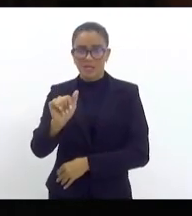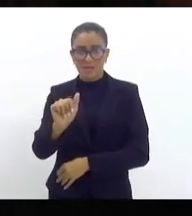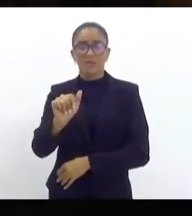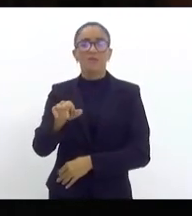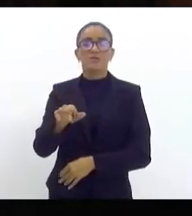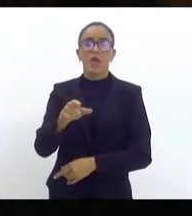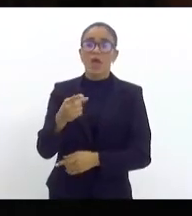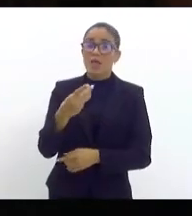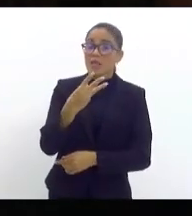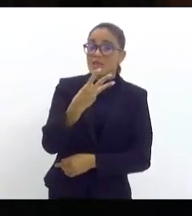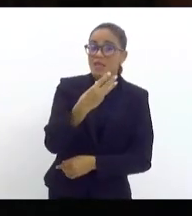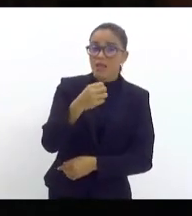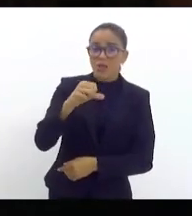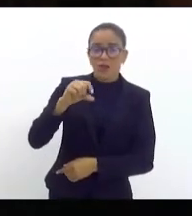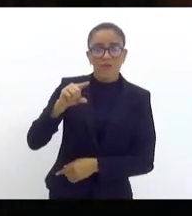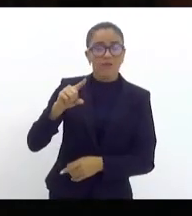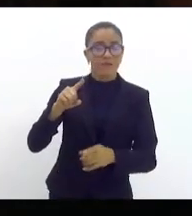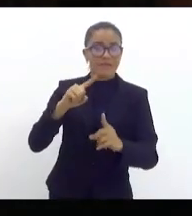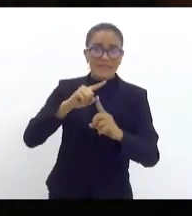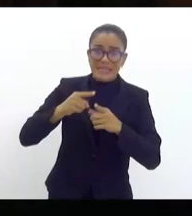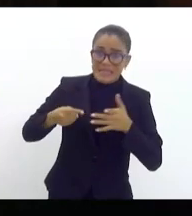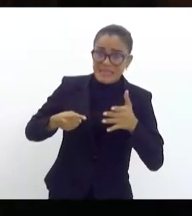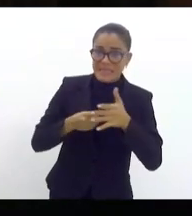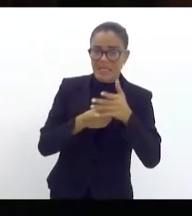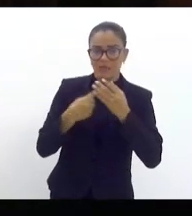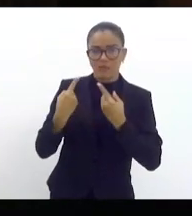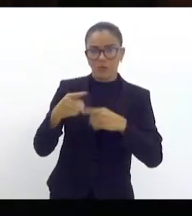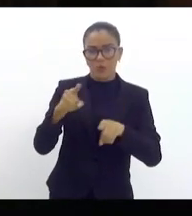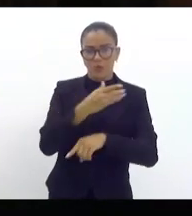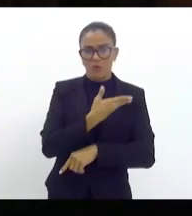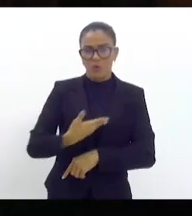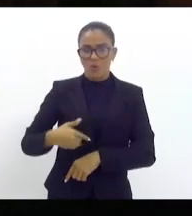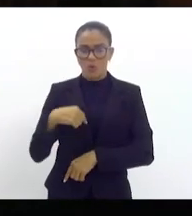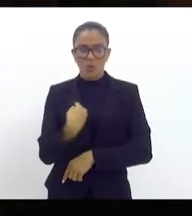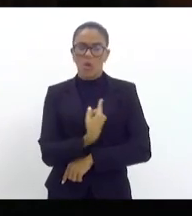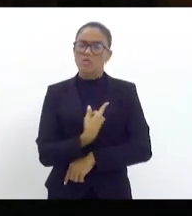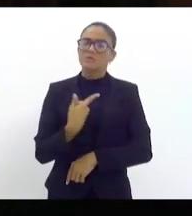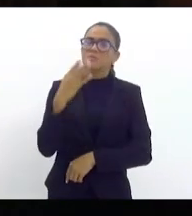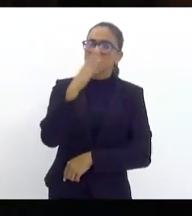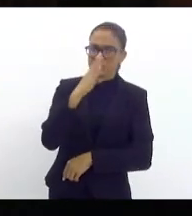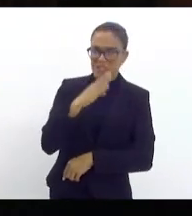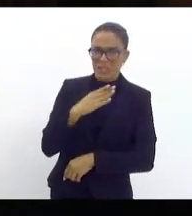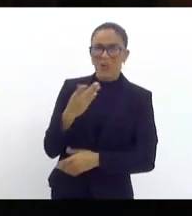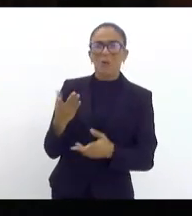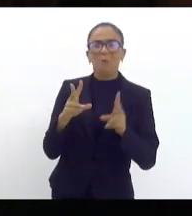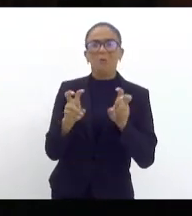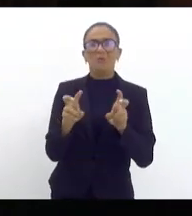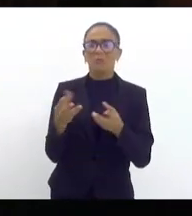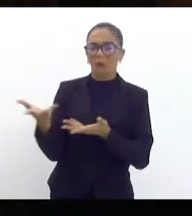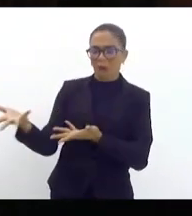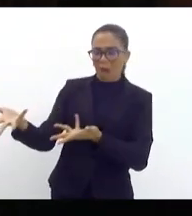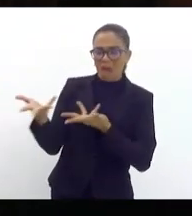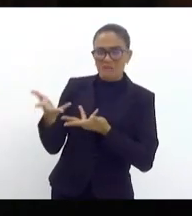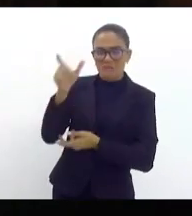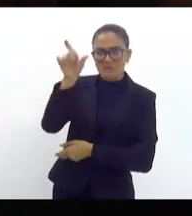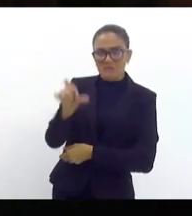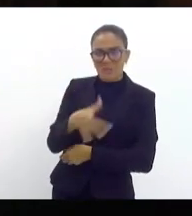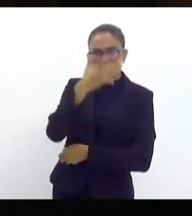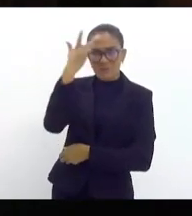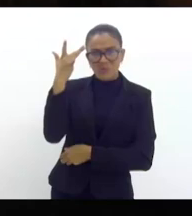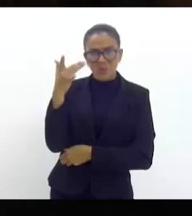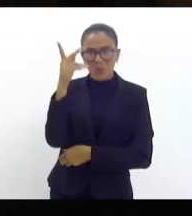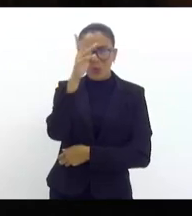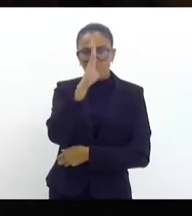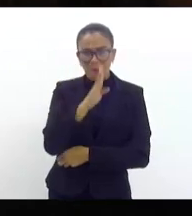seu governo. Então, qual o motivo nós temos, nós brasileiros, para receber esse indivíduo aqui no nosso